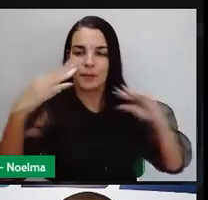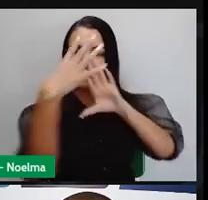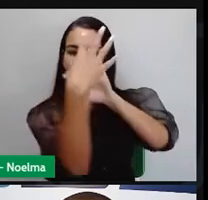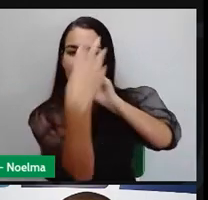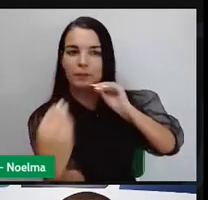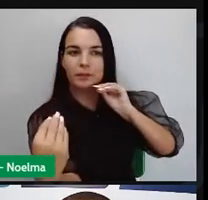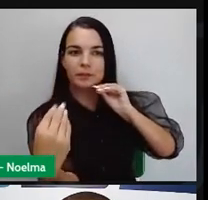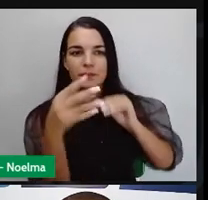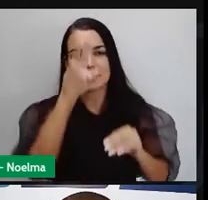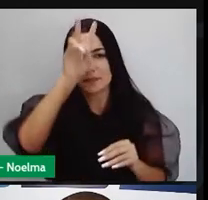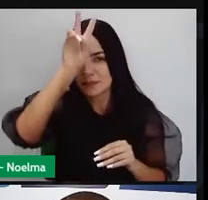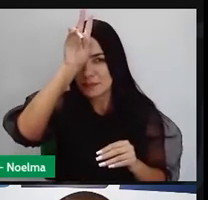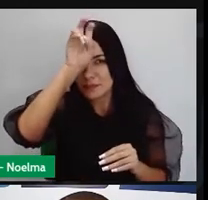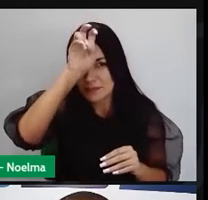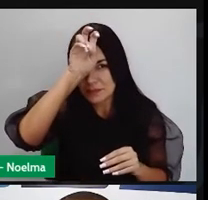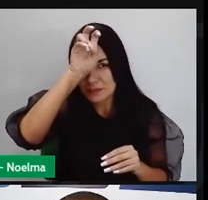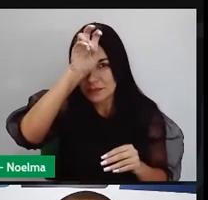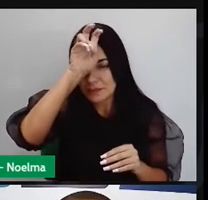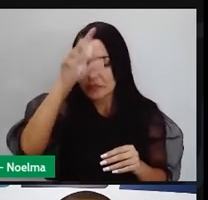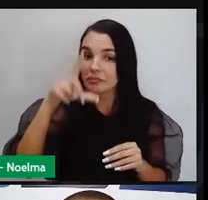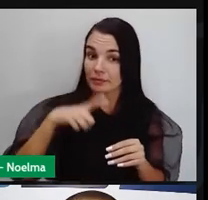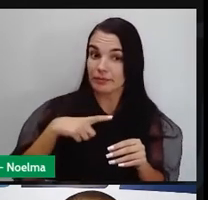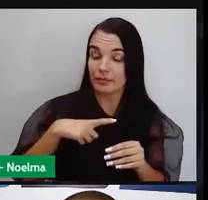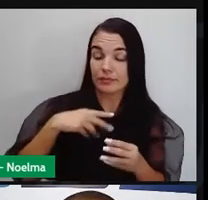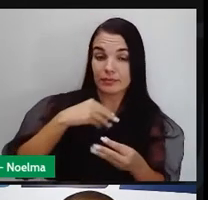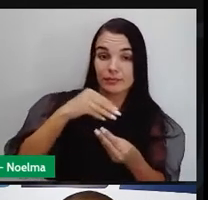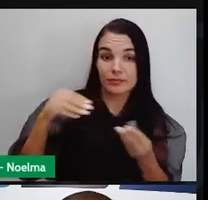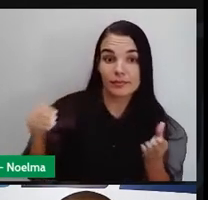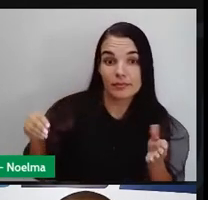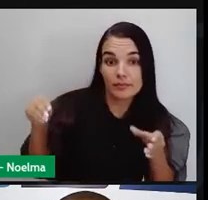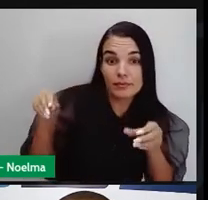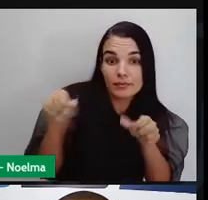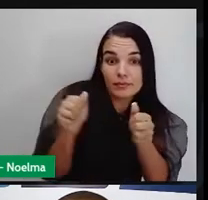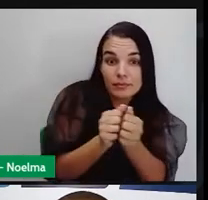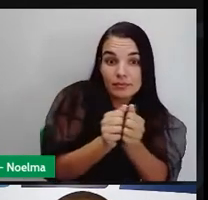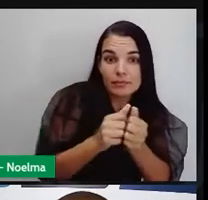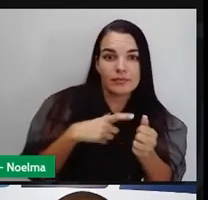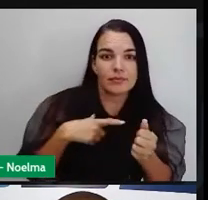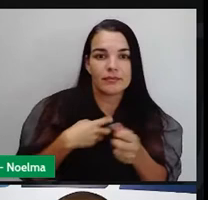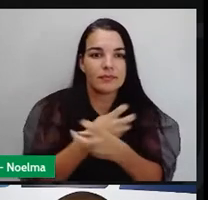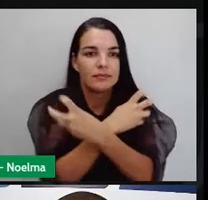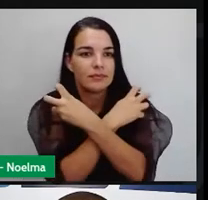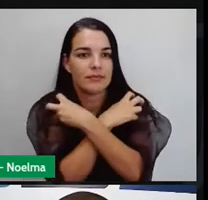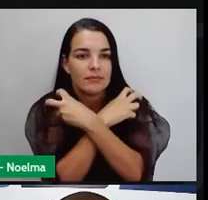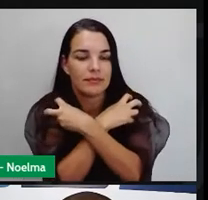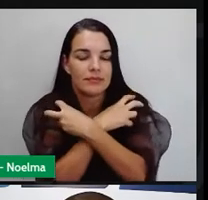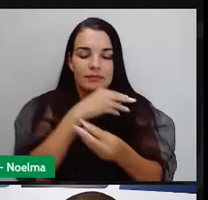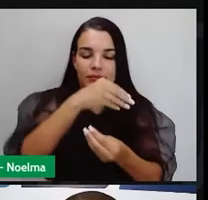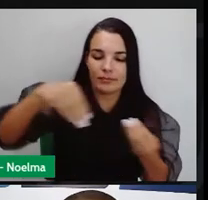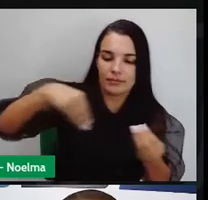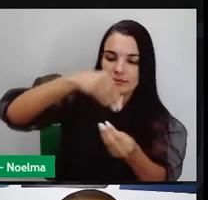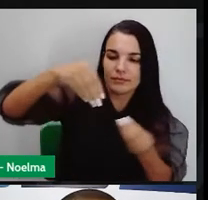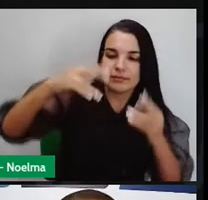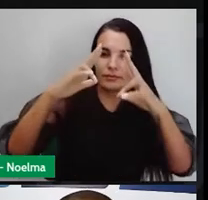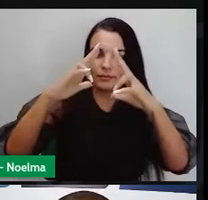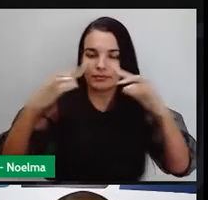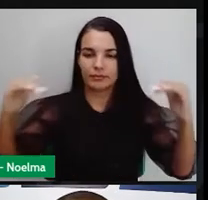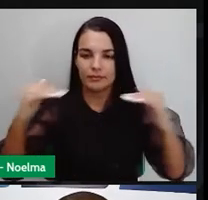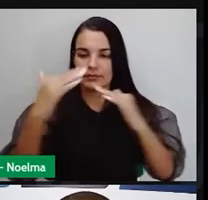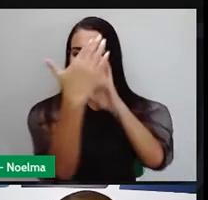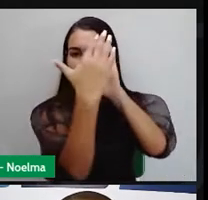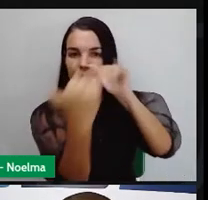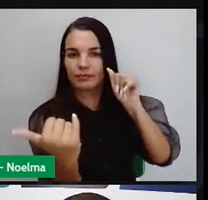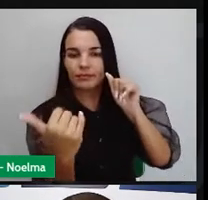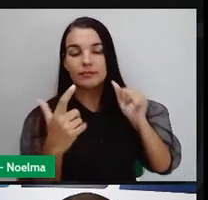O Egito é tudo isso mesmo. O Egito é a civilização dos faraós, múmeras, pirâmides, tudo isso que a gente já